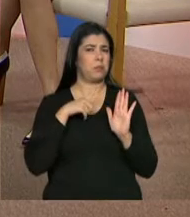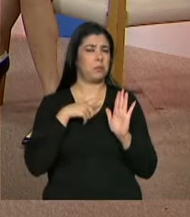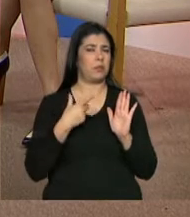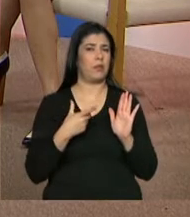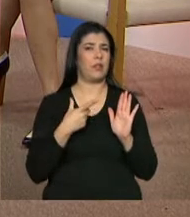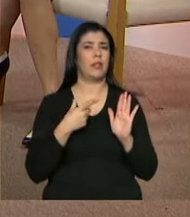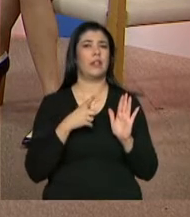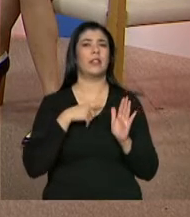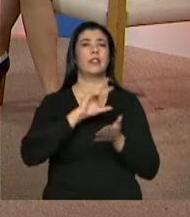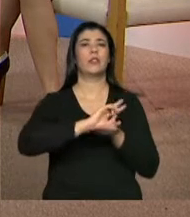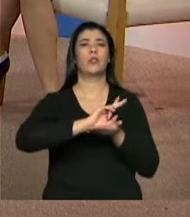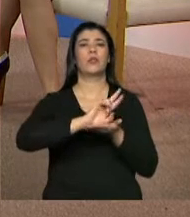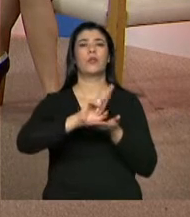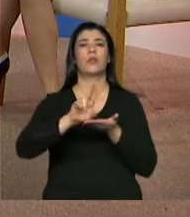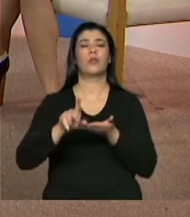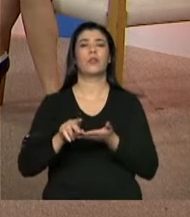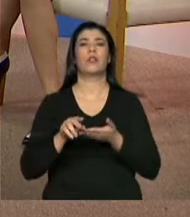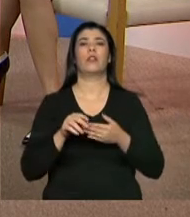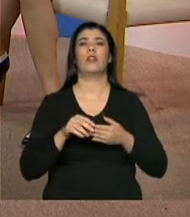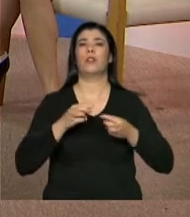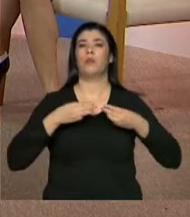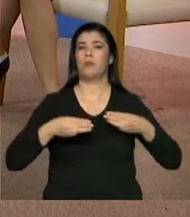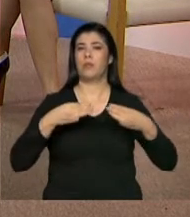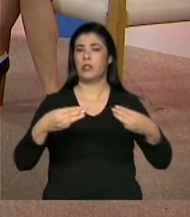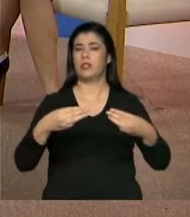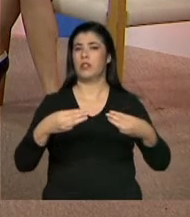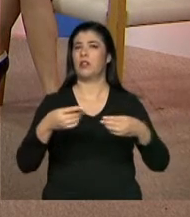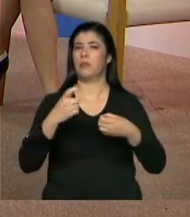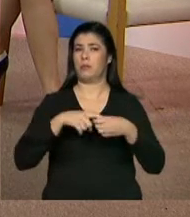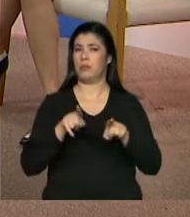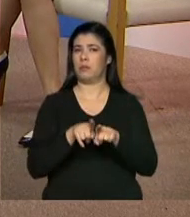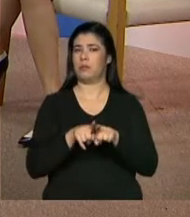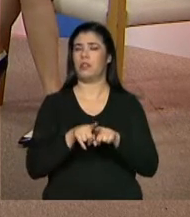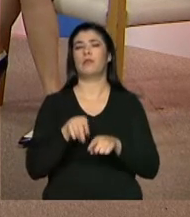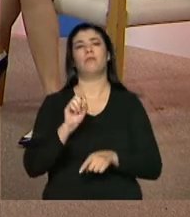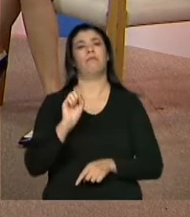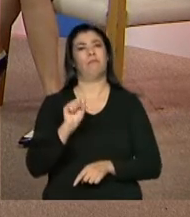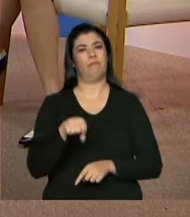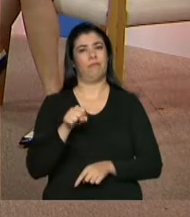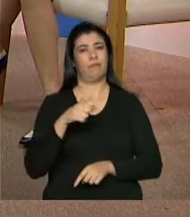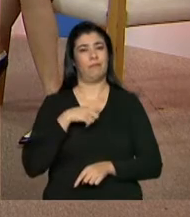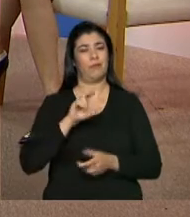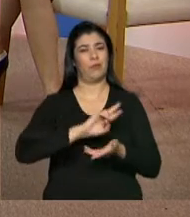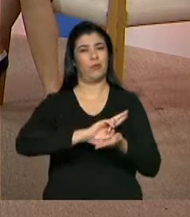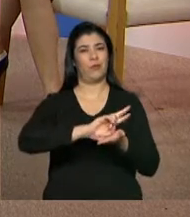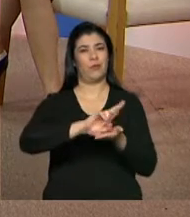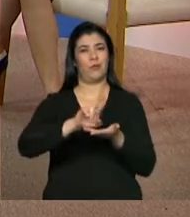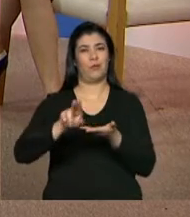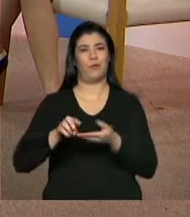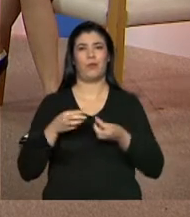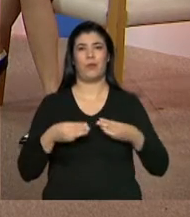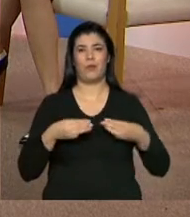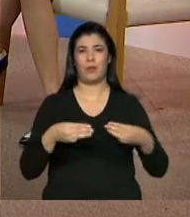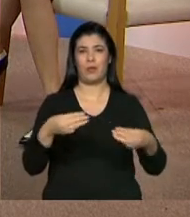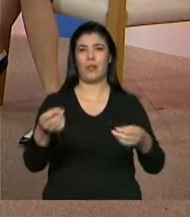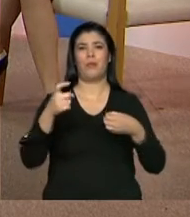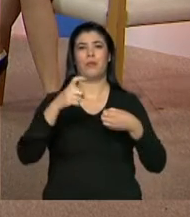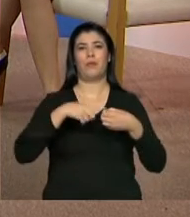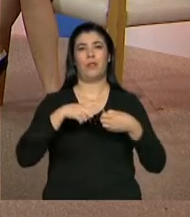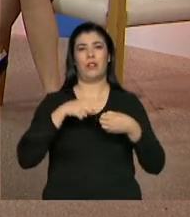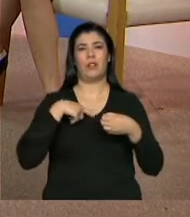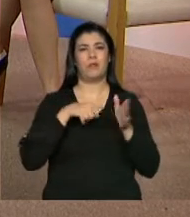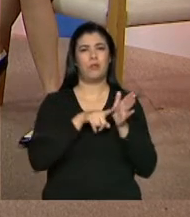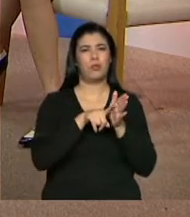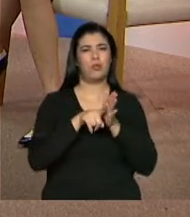são de outros ministérios também, além do MDS? Sem dúvida. Olha, são várias pastas. Aliás, a gente faz um pereplo pela